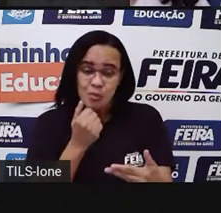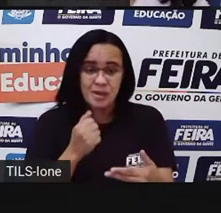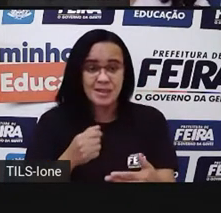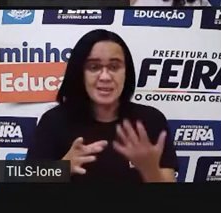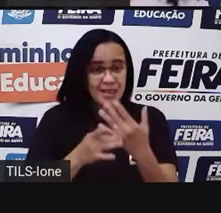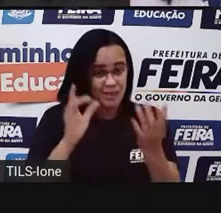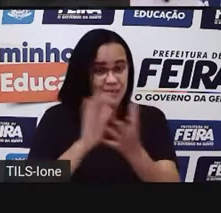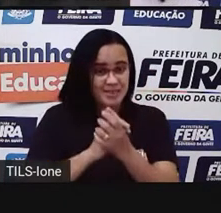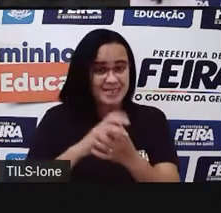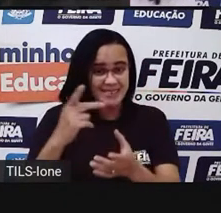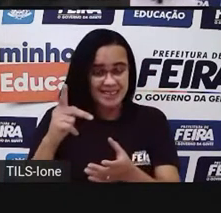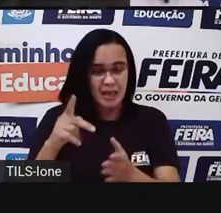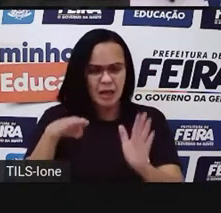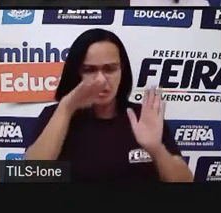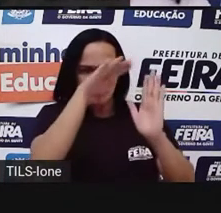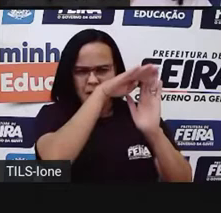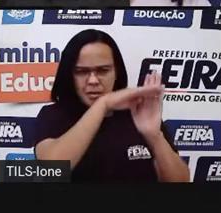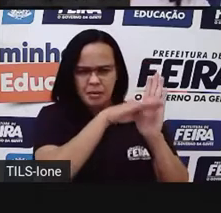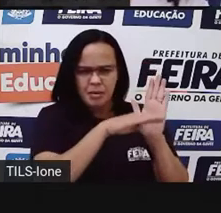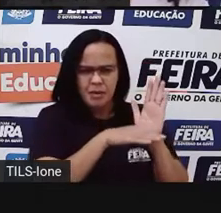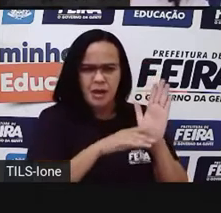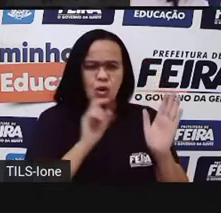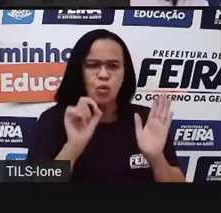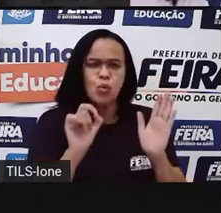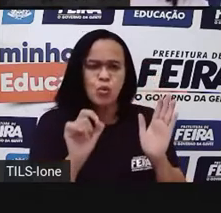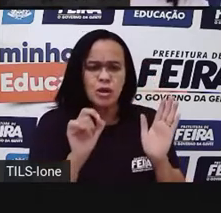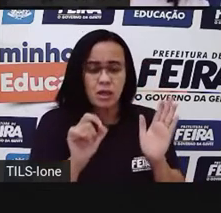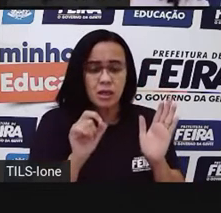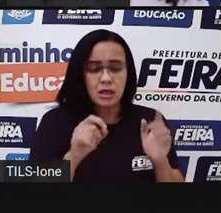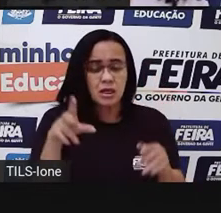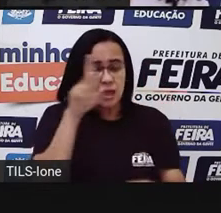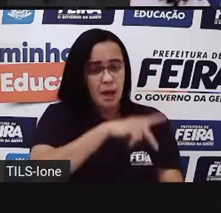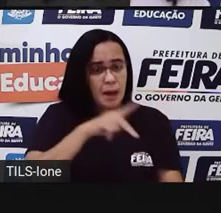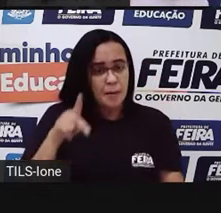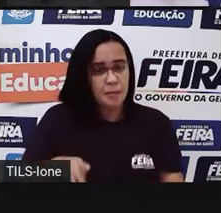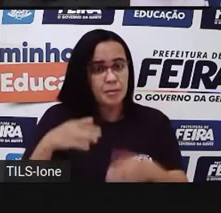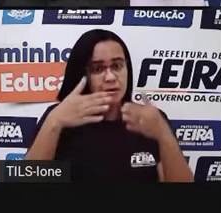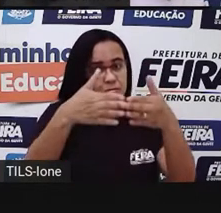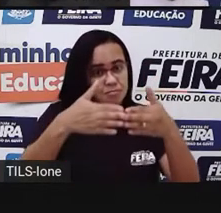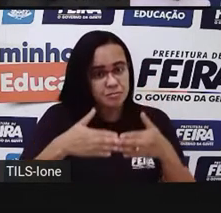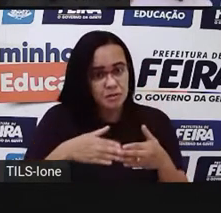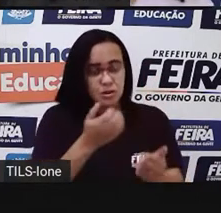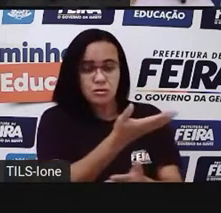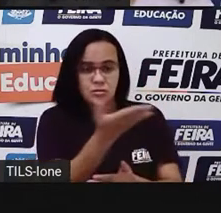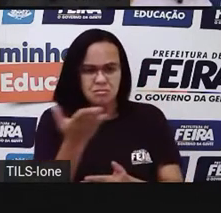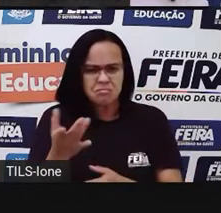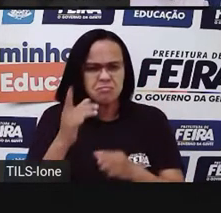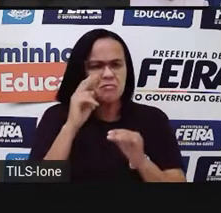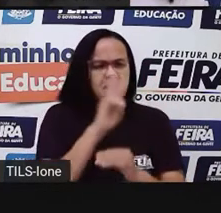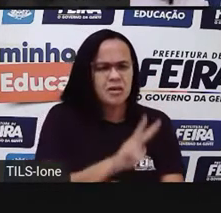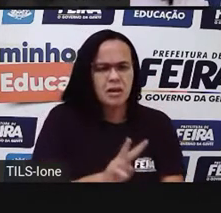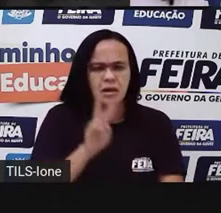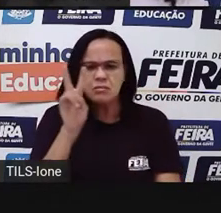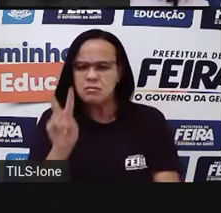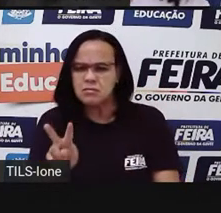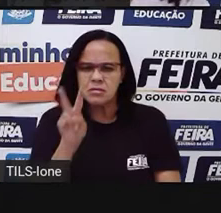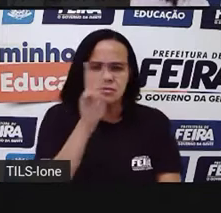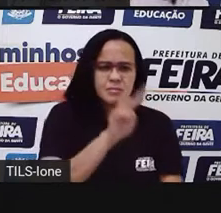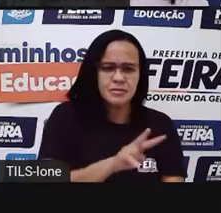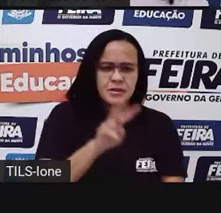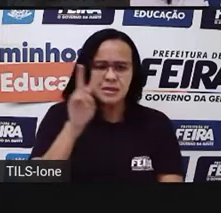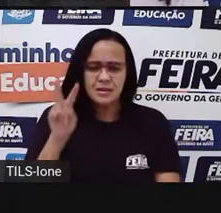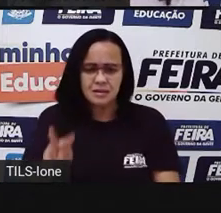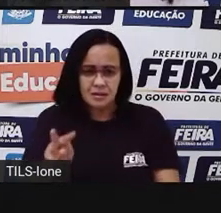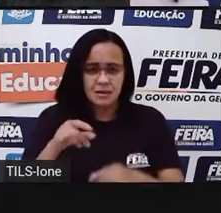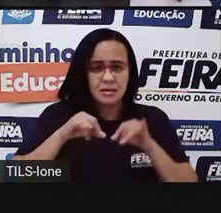naquela lista, né? Nós fizemos a lista e a Pro pediu que vocês observassem aí no mercado, uma mercearia perto da casa de vocês,